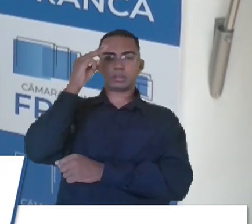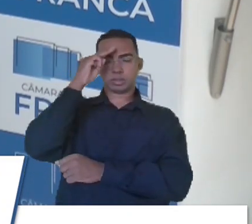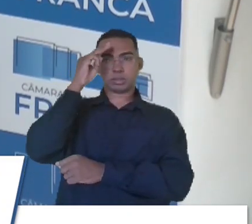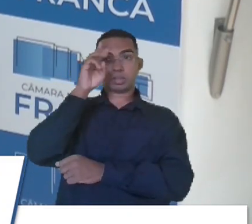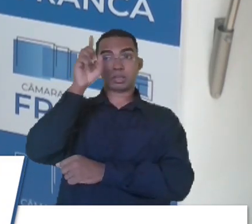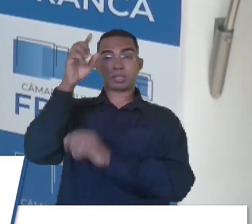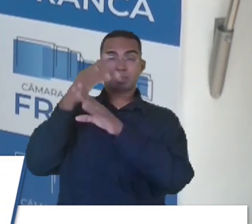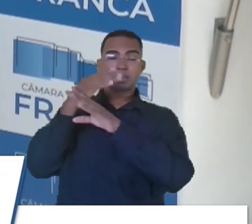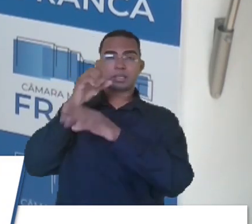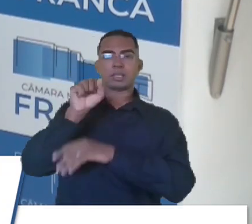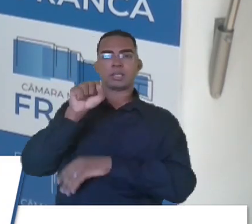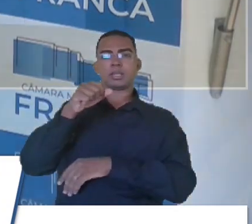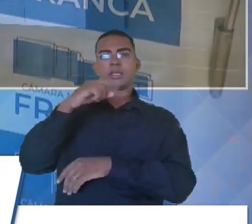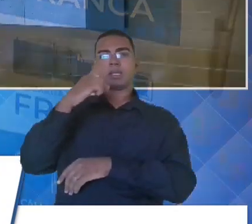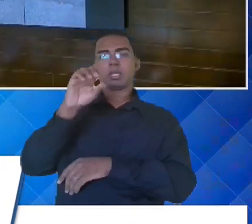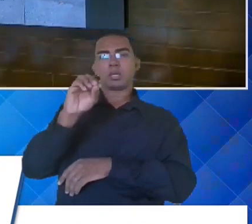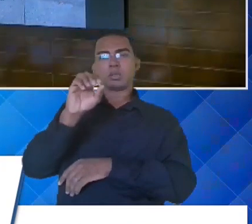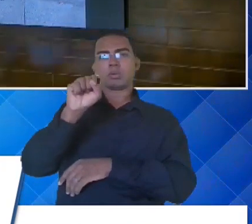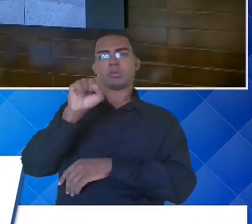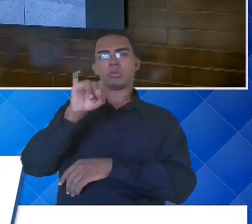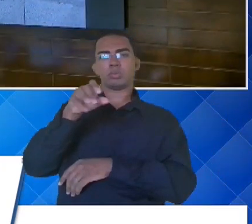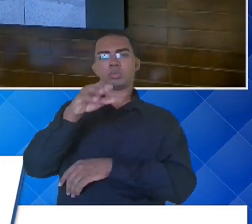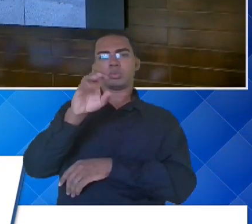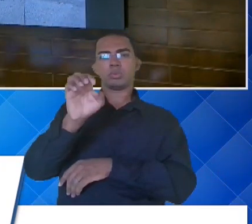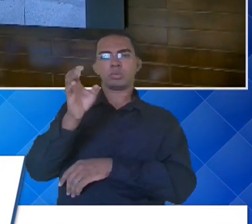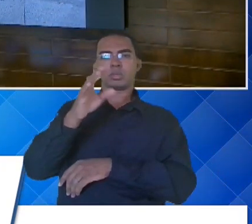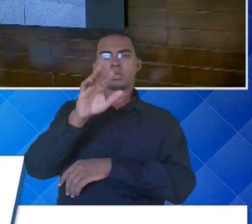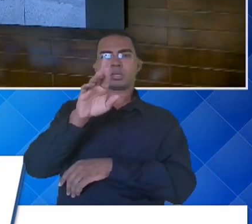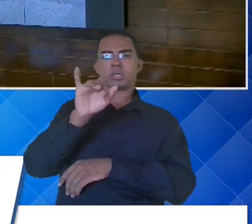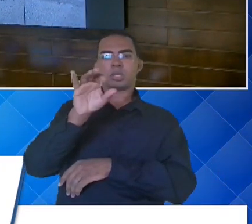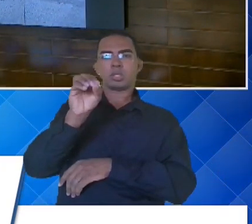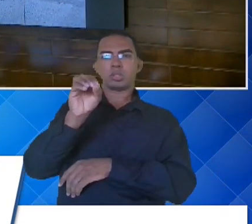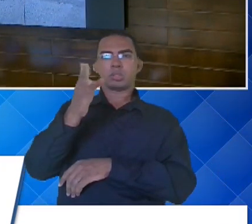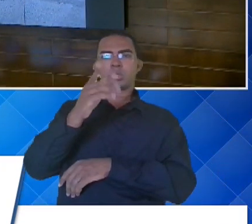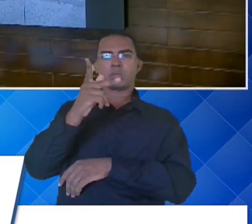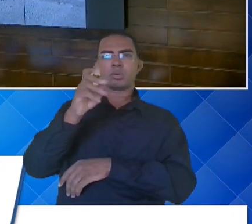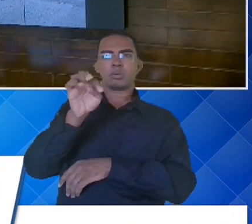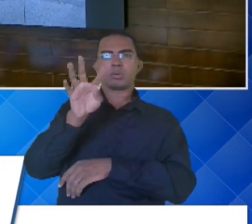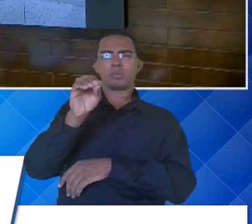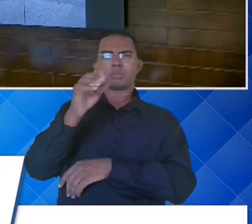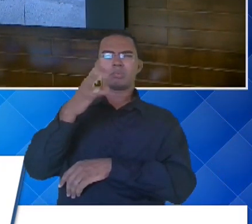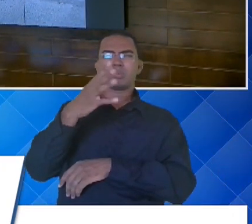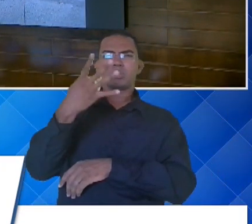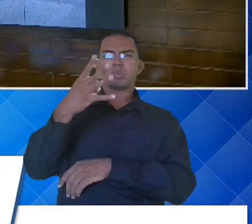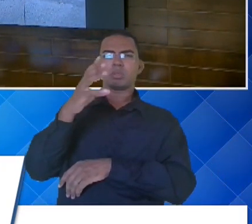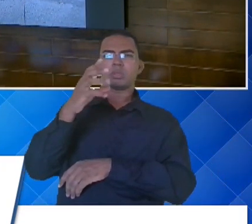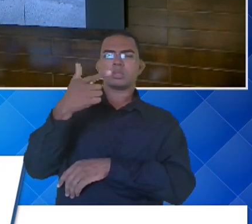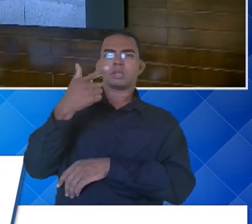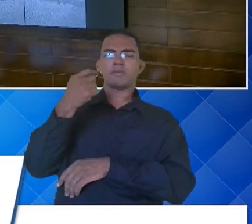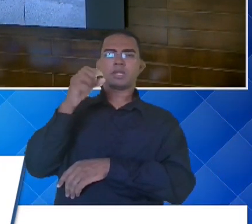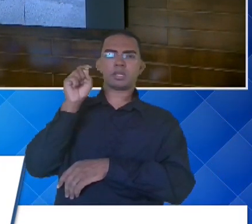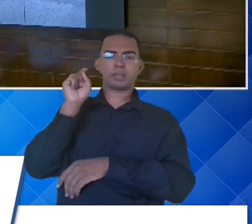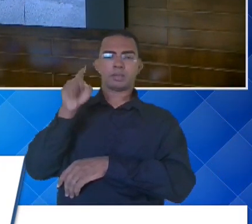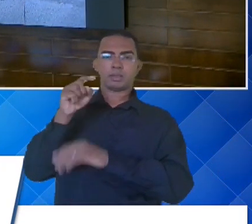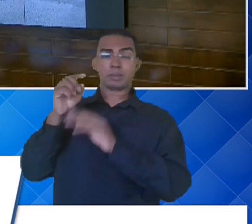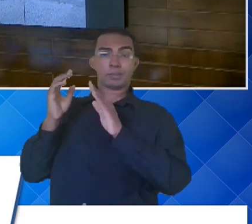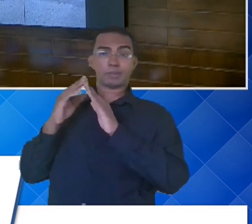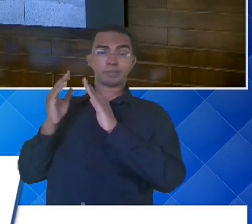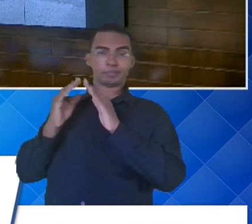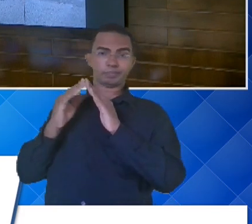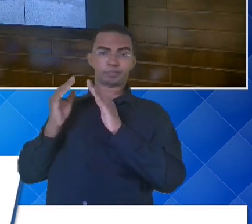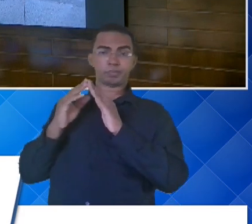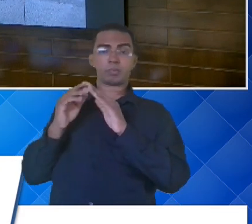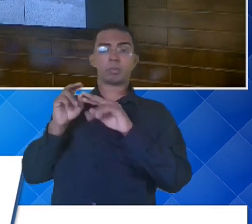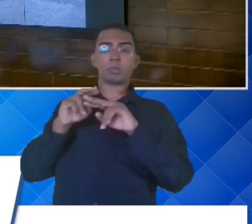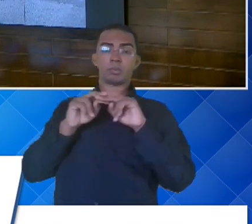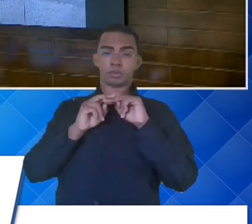São José do Rio Preto é uma cidade com aproximadamente 420 mil habitantes, portanto